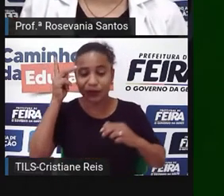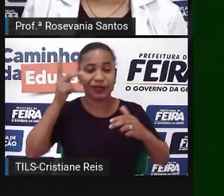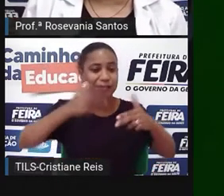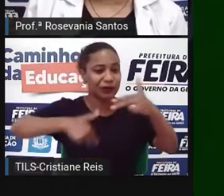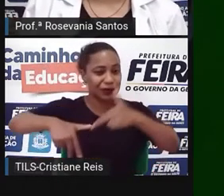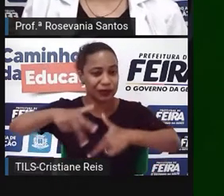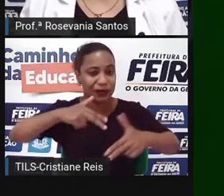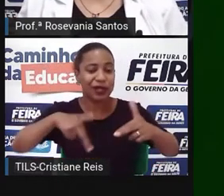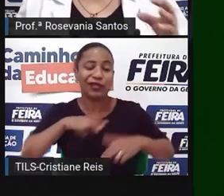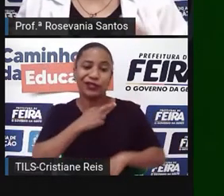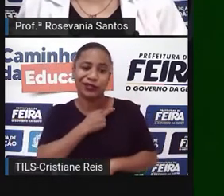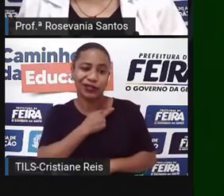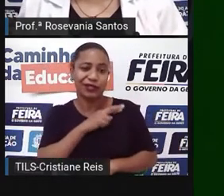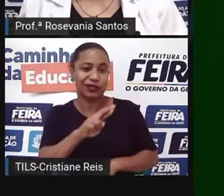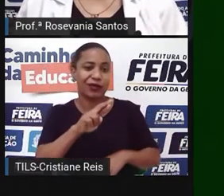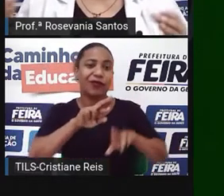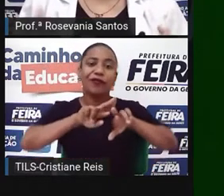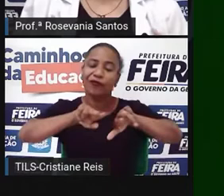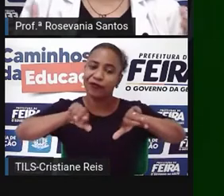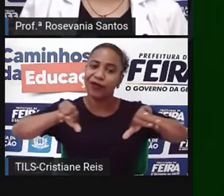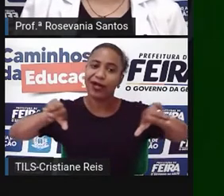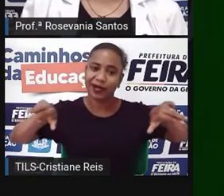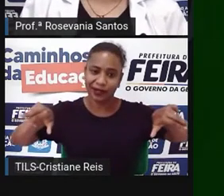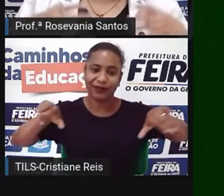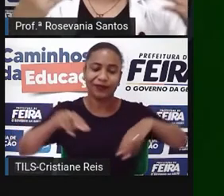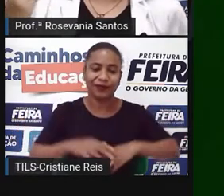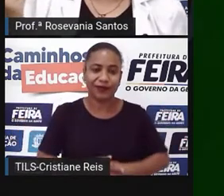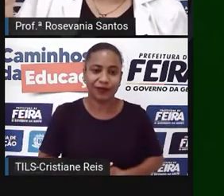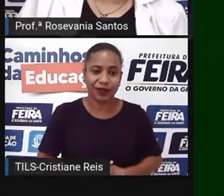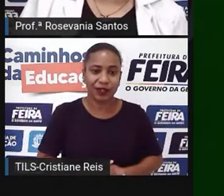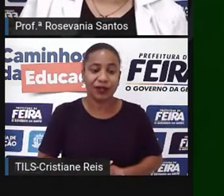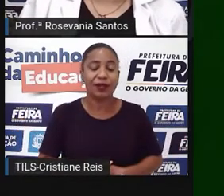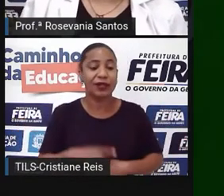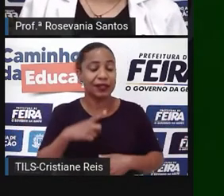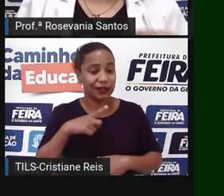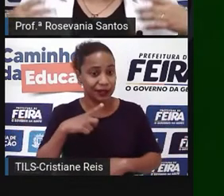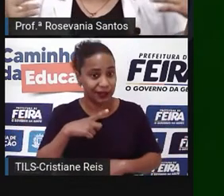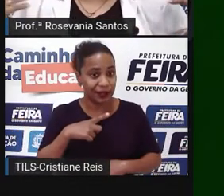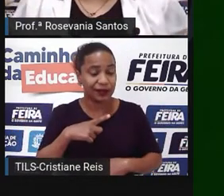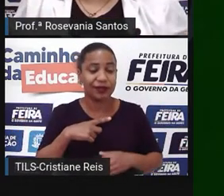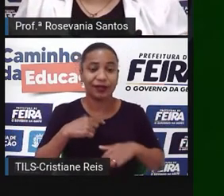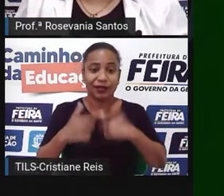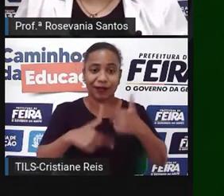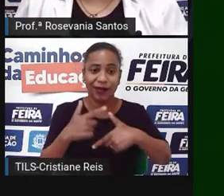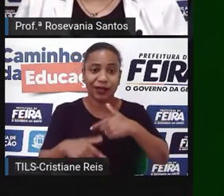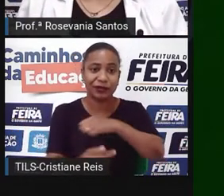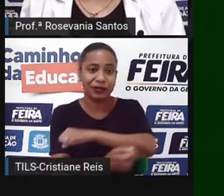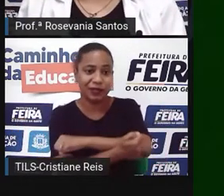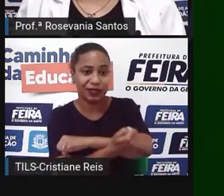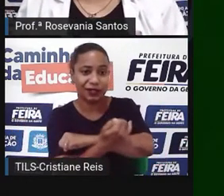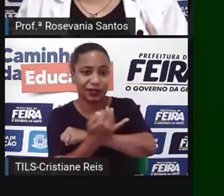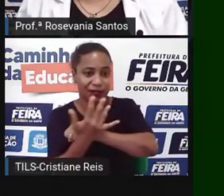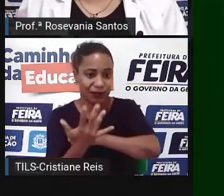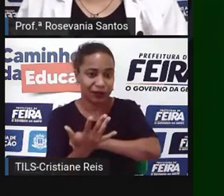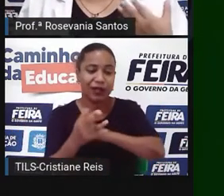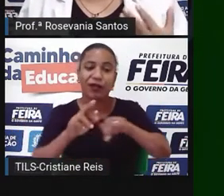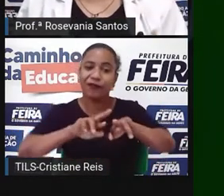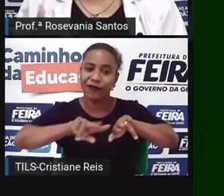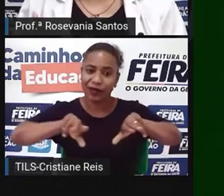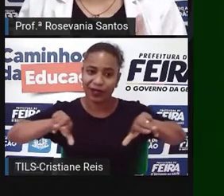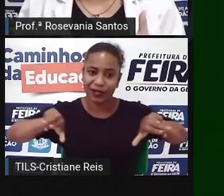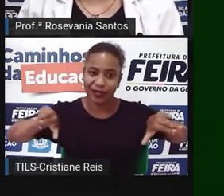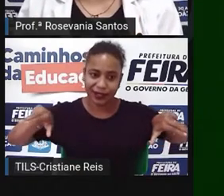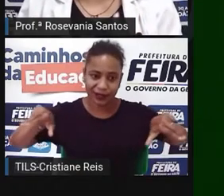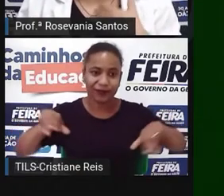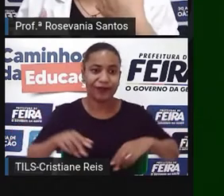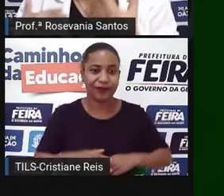de religião. Então, também, mesmo sendo as atividades agrícolas tão, não bora dizer assim, né? Tão corriqueiras, que você